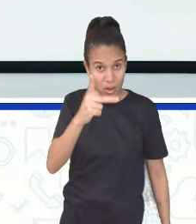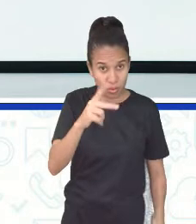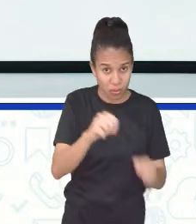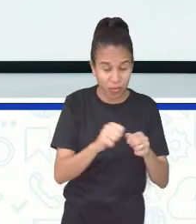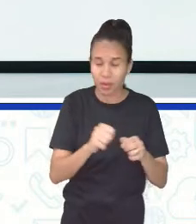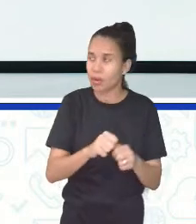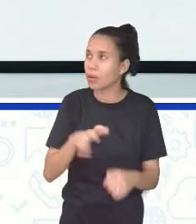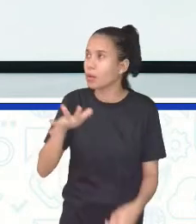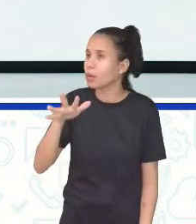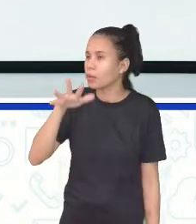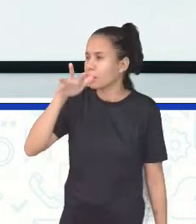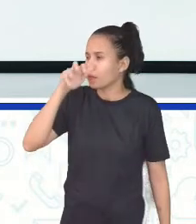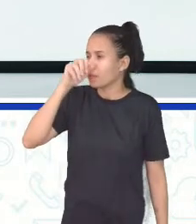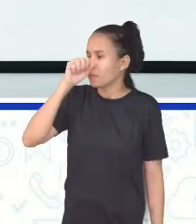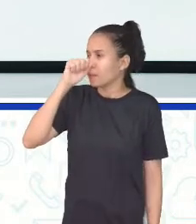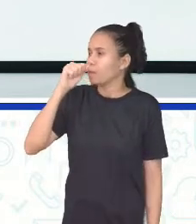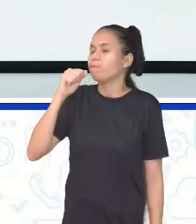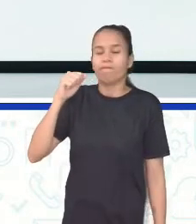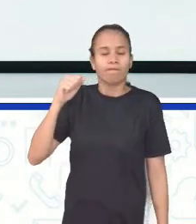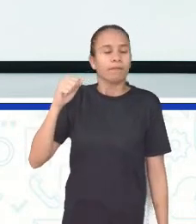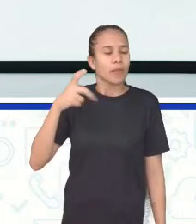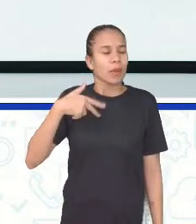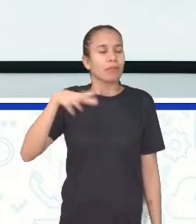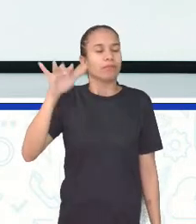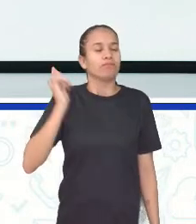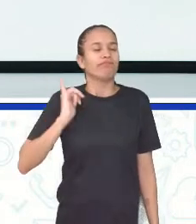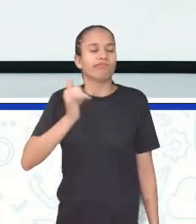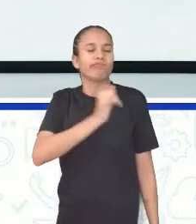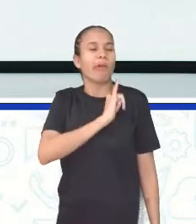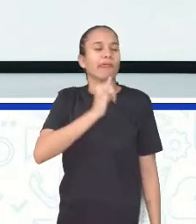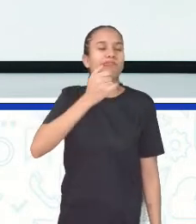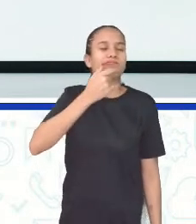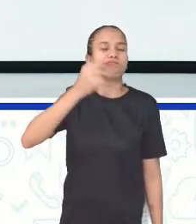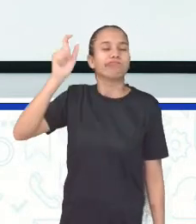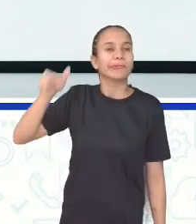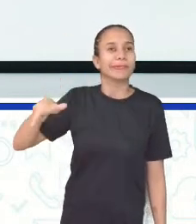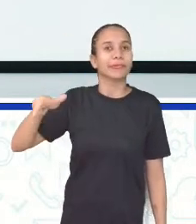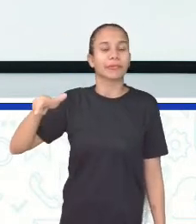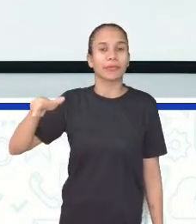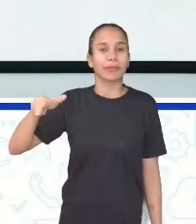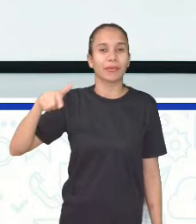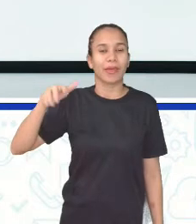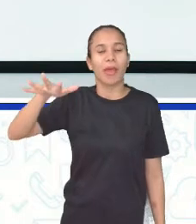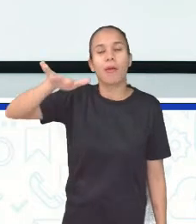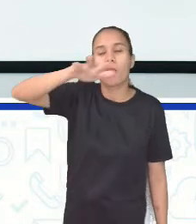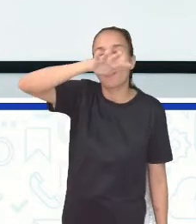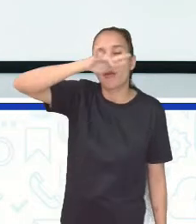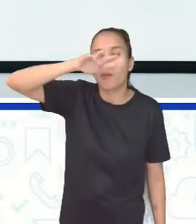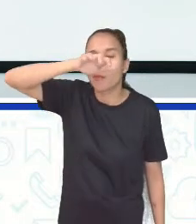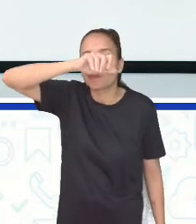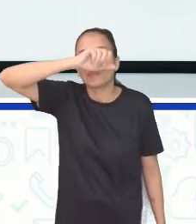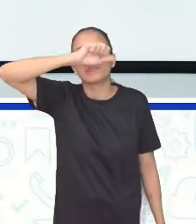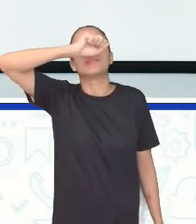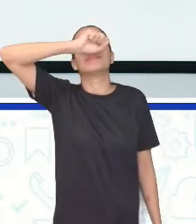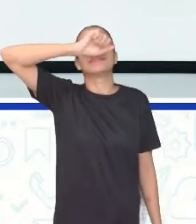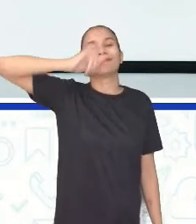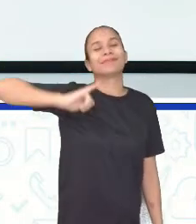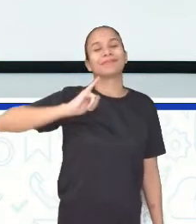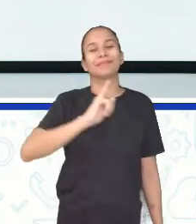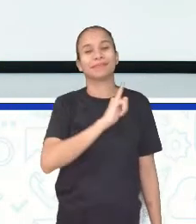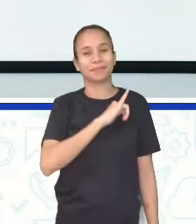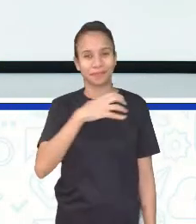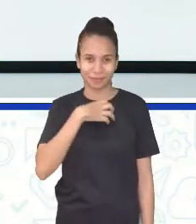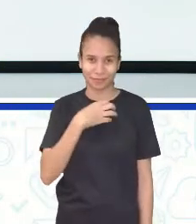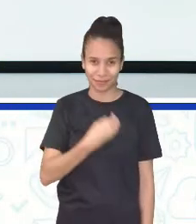ah, acho que fulano passou por aqui. Só porque a gente sentiu aí o cheirinho da pessoa, o perfume que a pessoa usa.